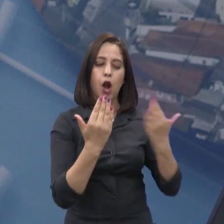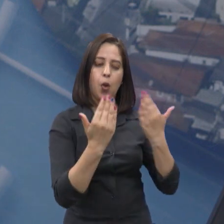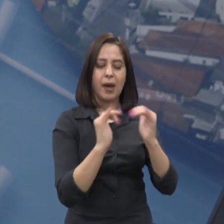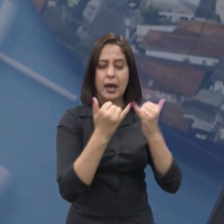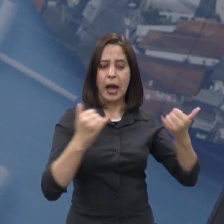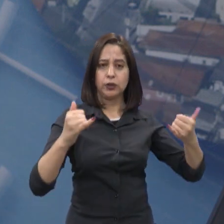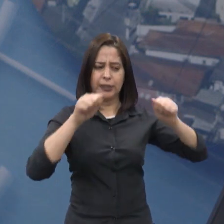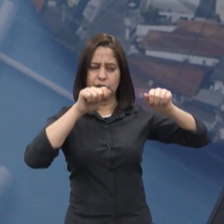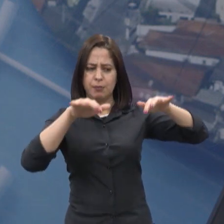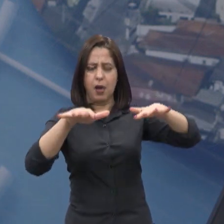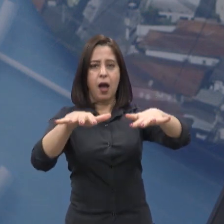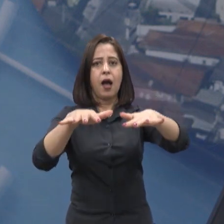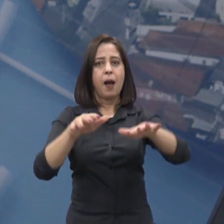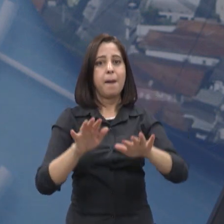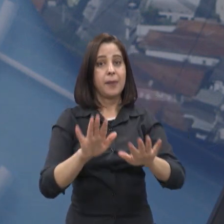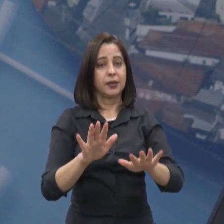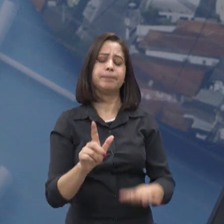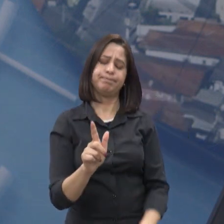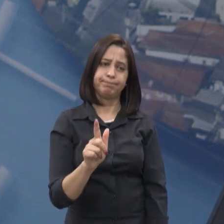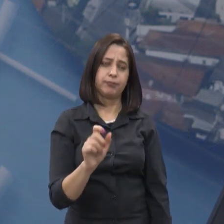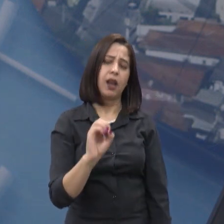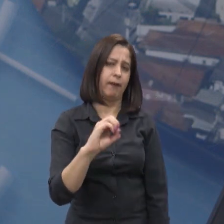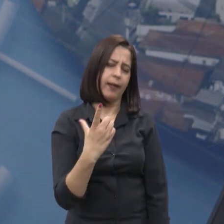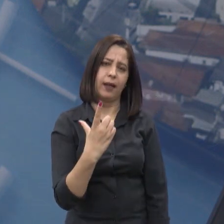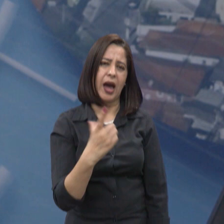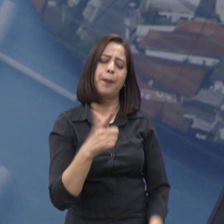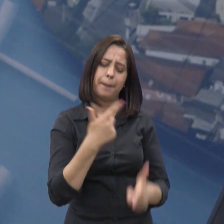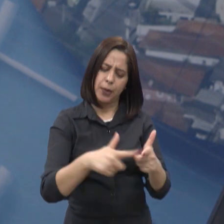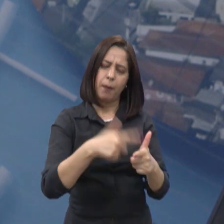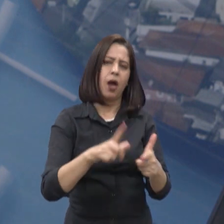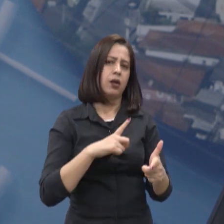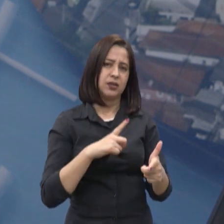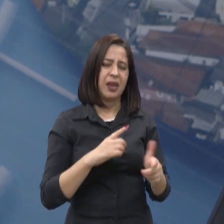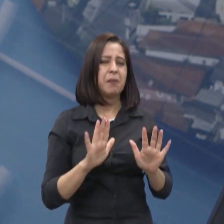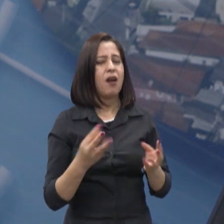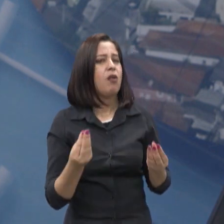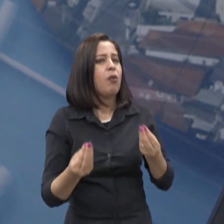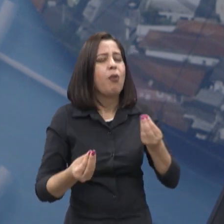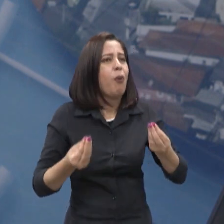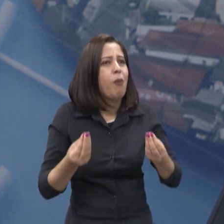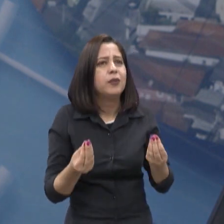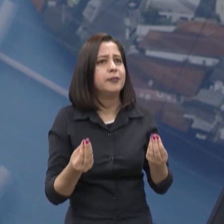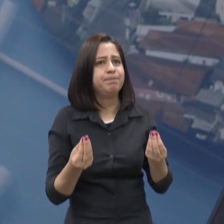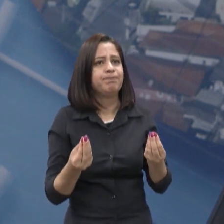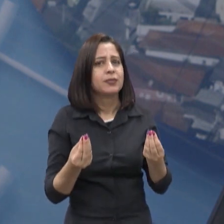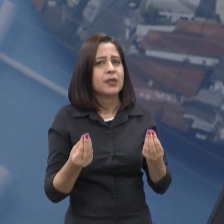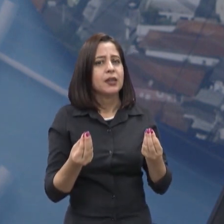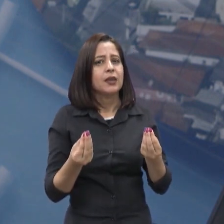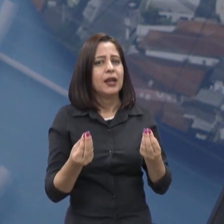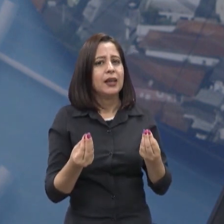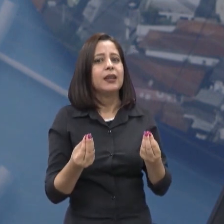energia, mas, obviamente, a gente tem alguns problemas e como que a gente pode trabalhar a questão